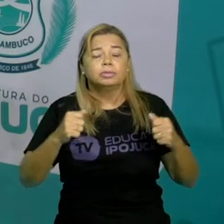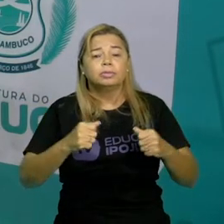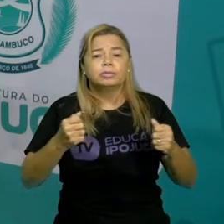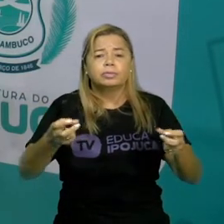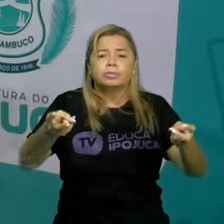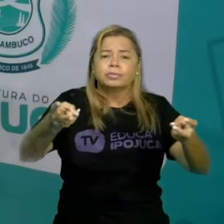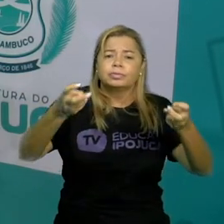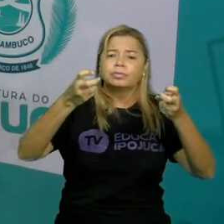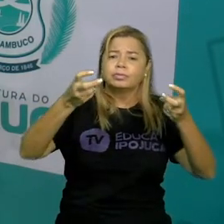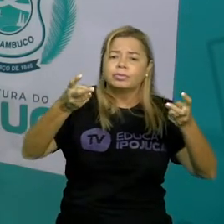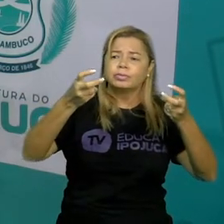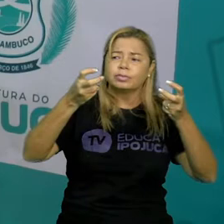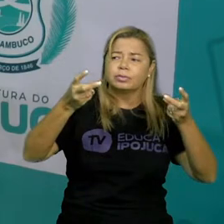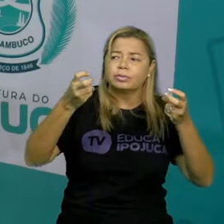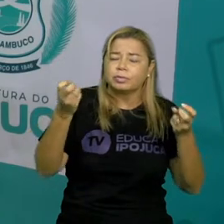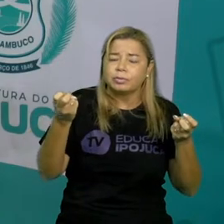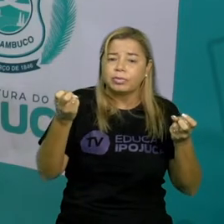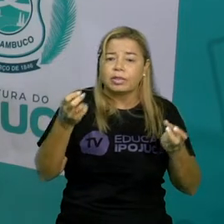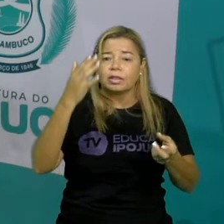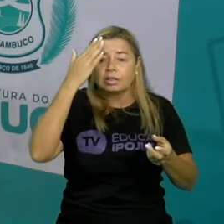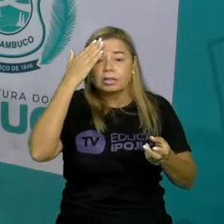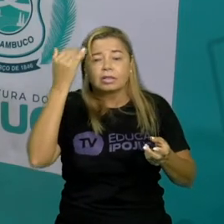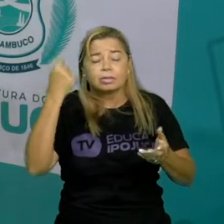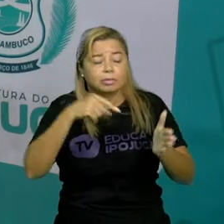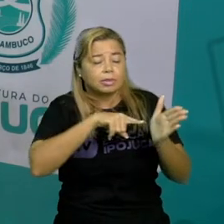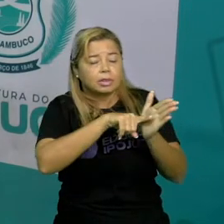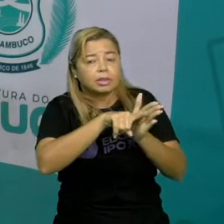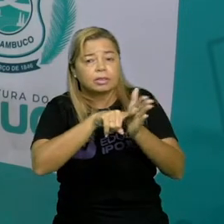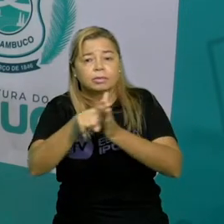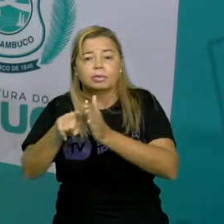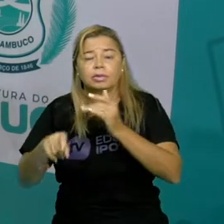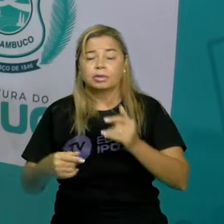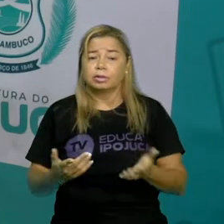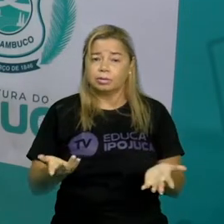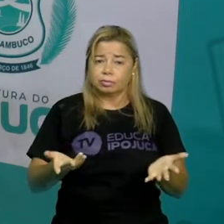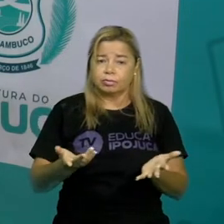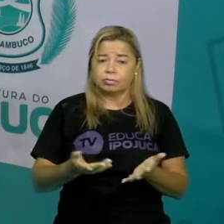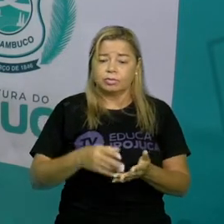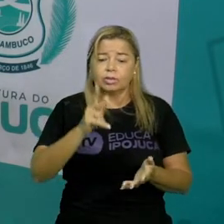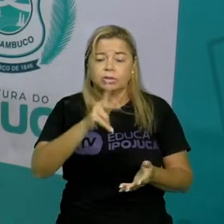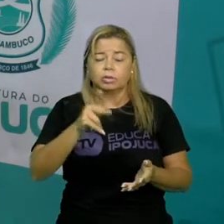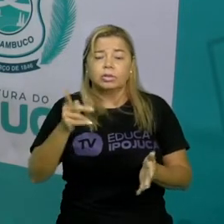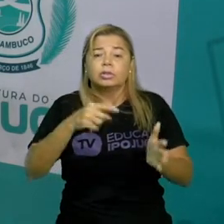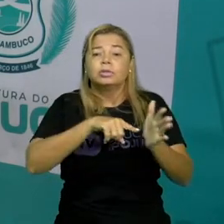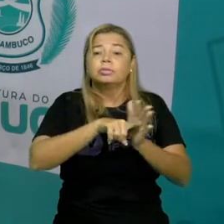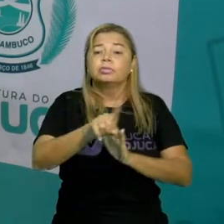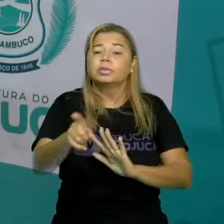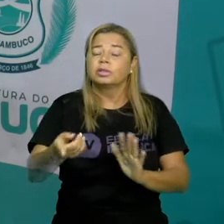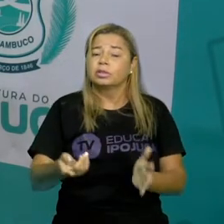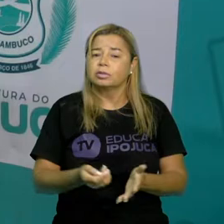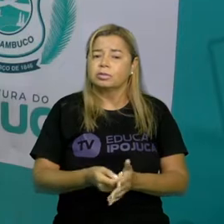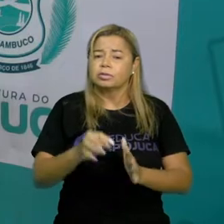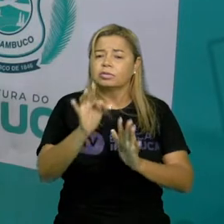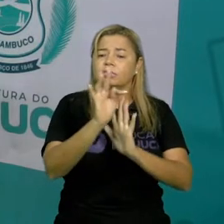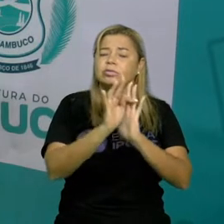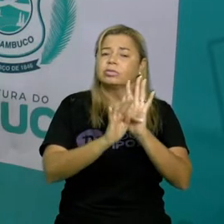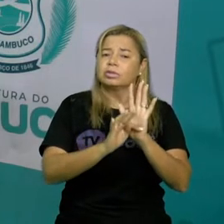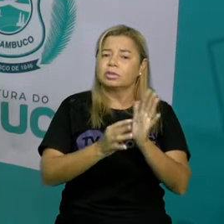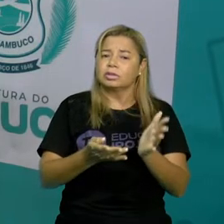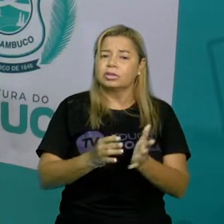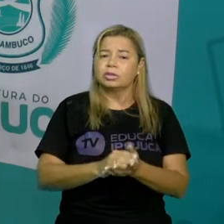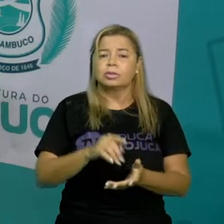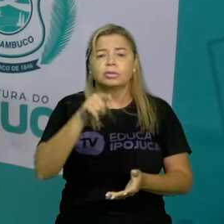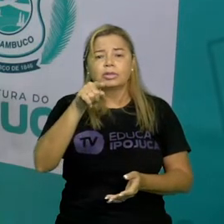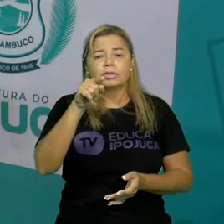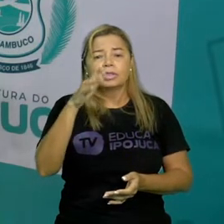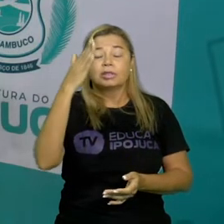aquelas perguntinhas que o texto faz que os professores fazem sobre o texto para que você